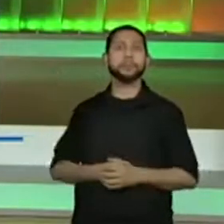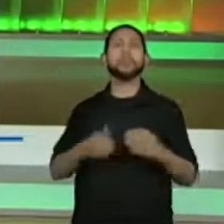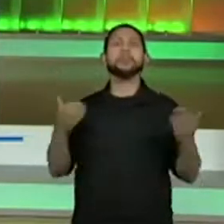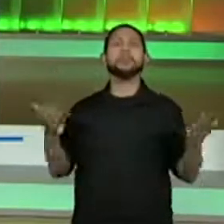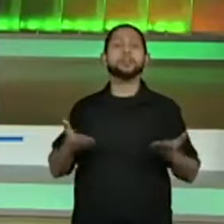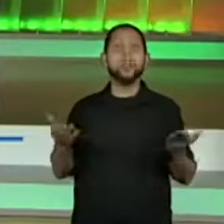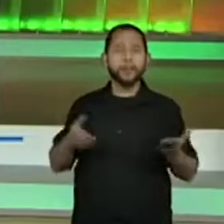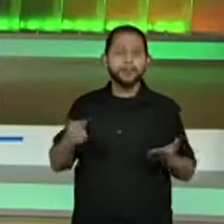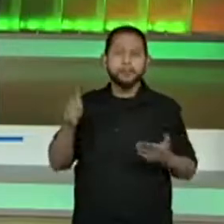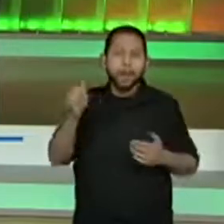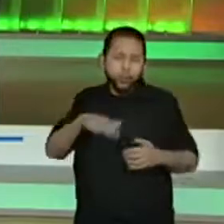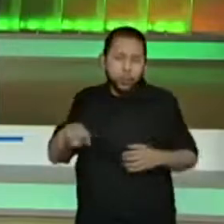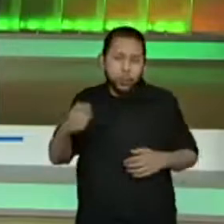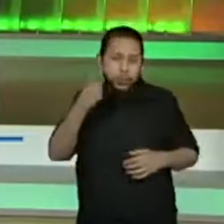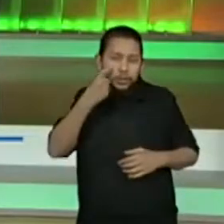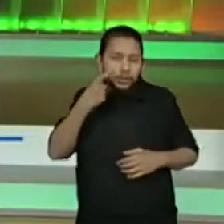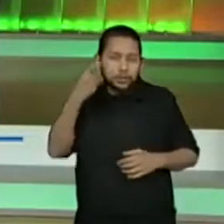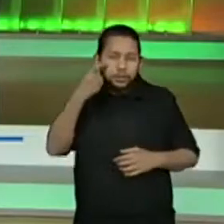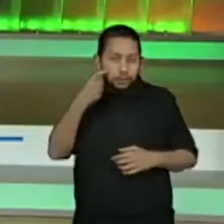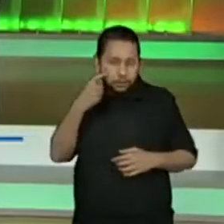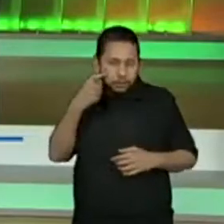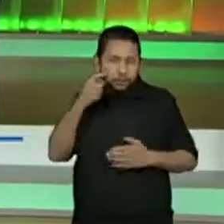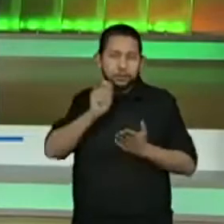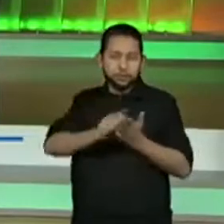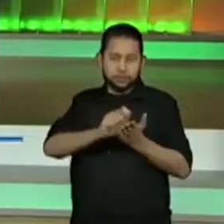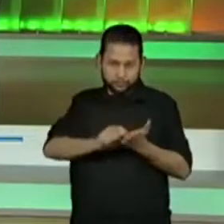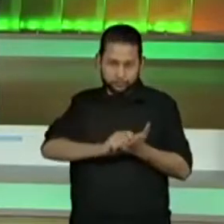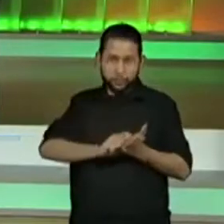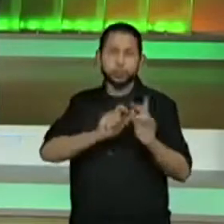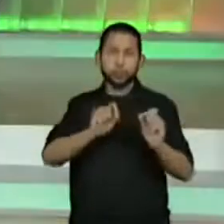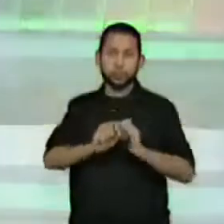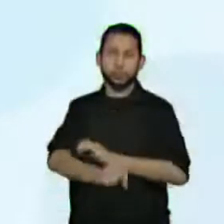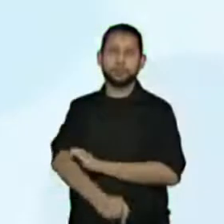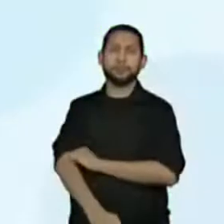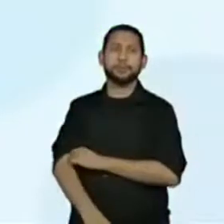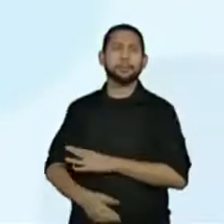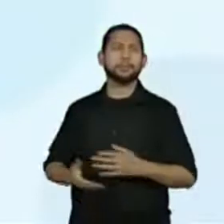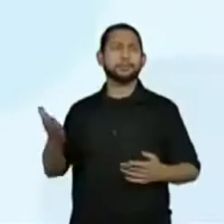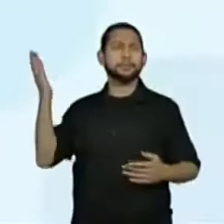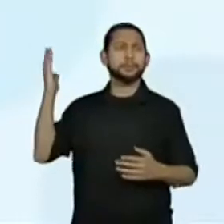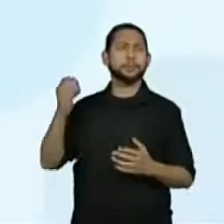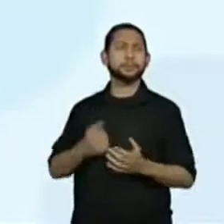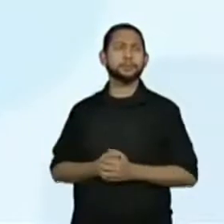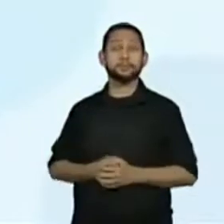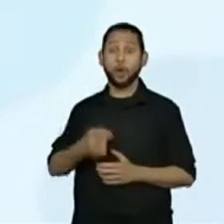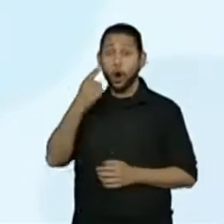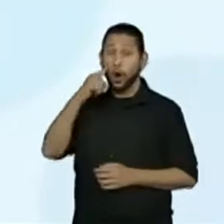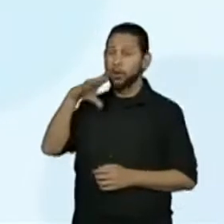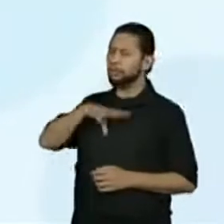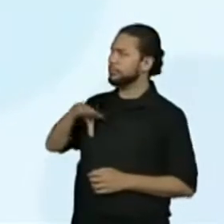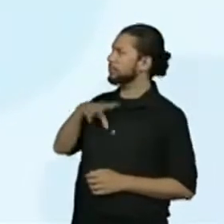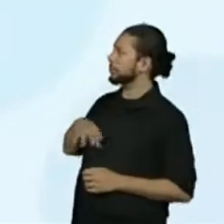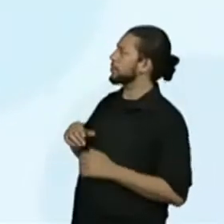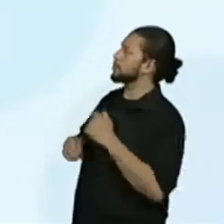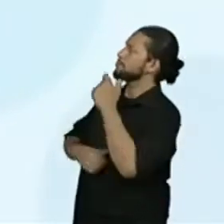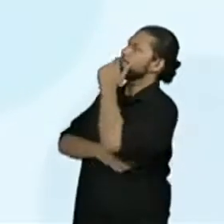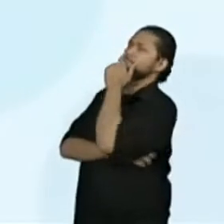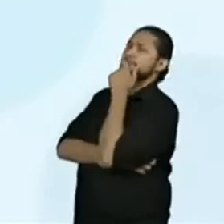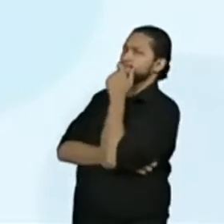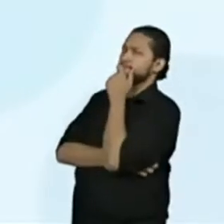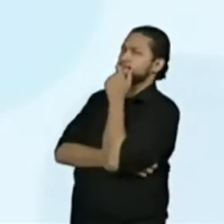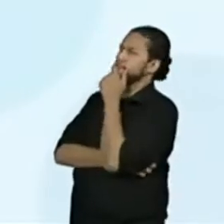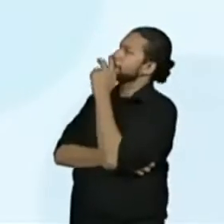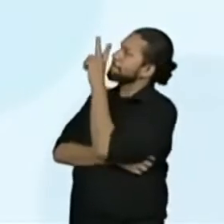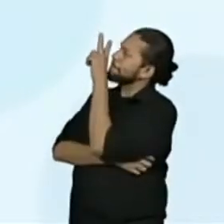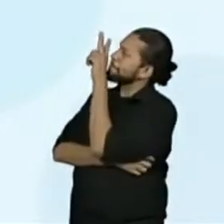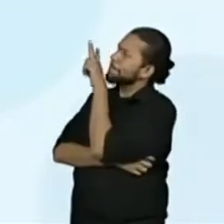Então, a Regianinha escreveu o seguinte texto. Ai, ai. Dá uma olhada. Antes de ler,